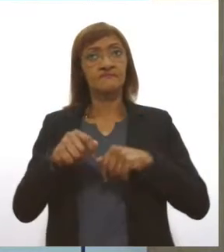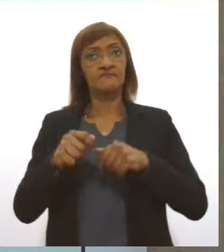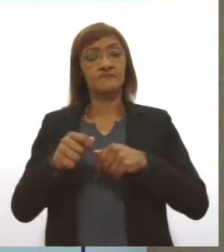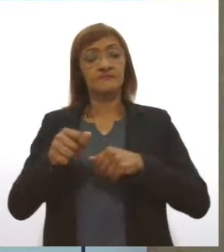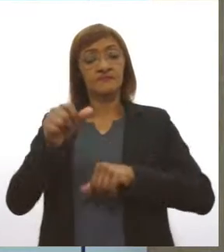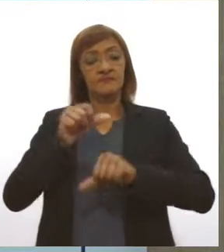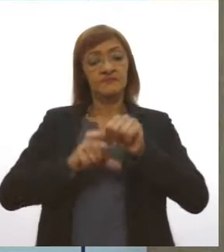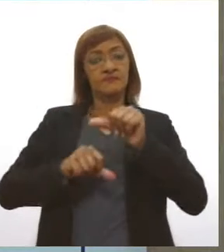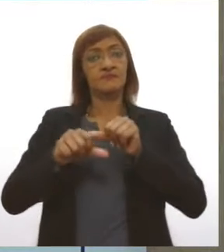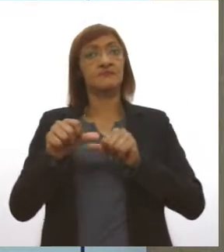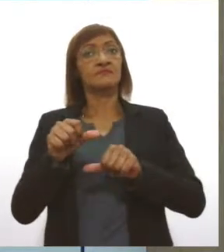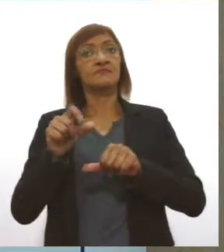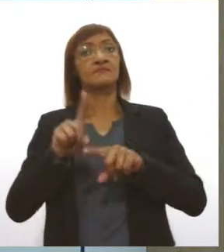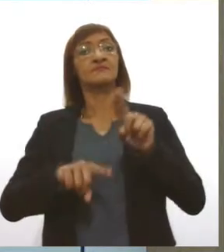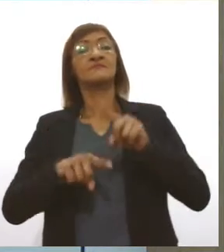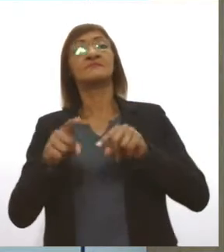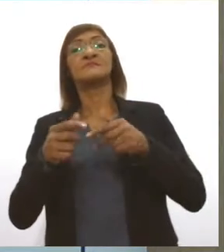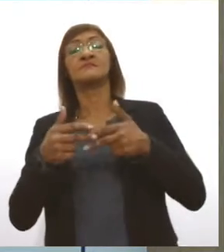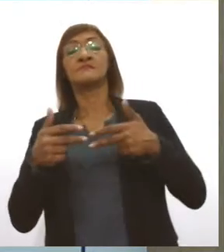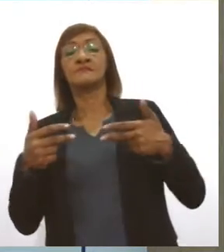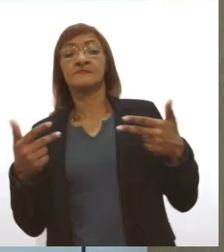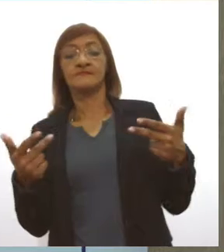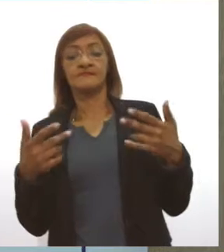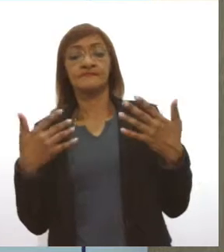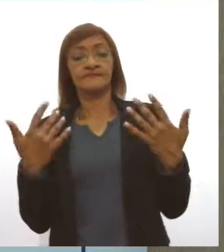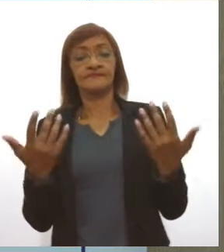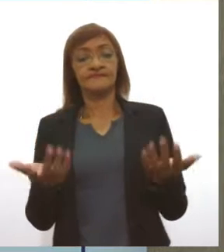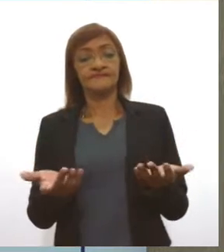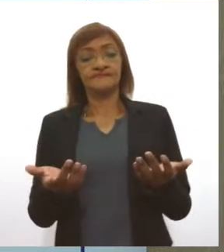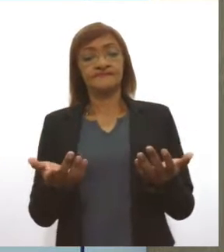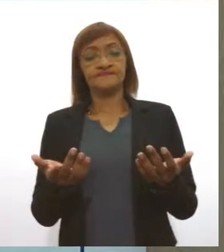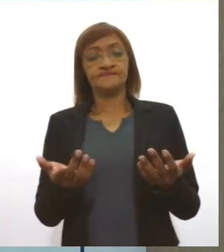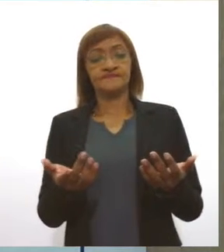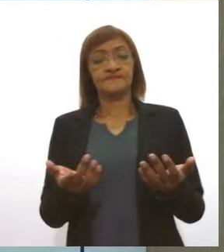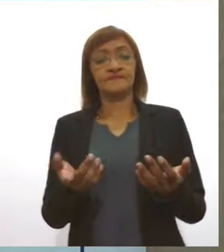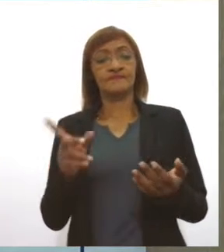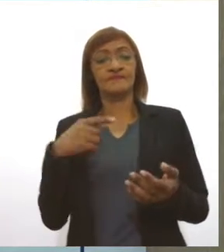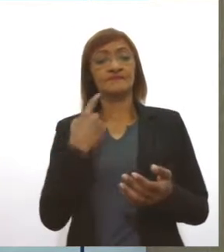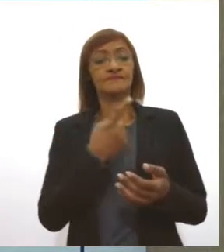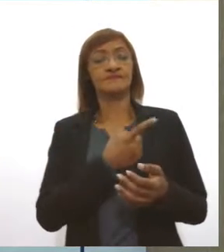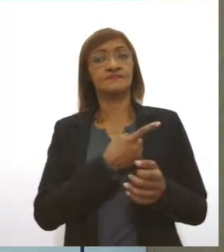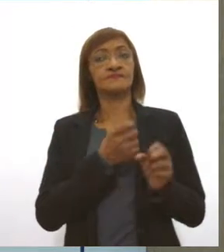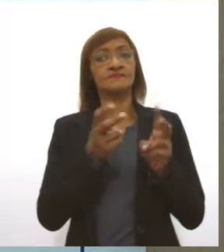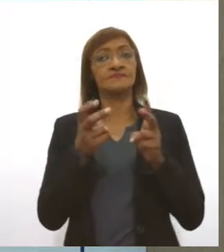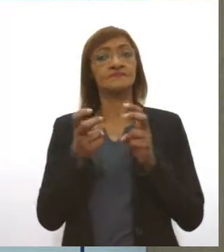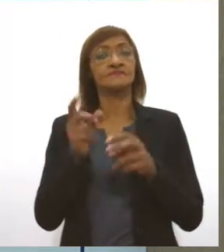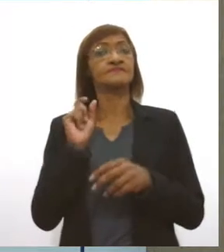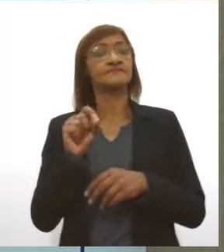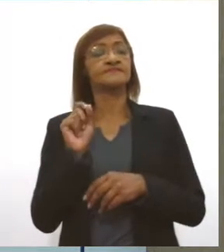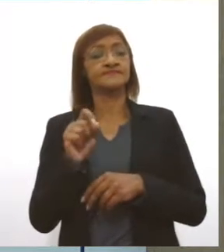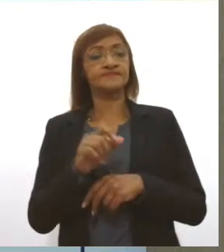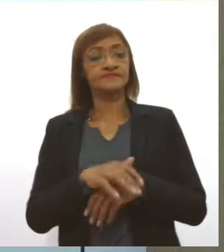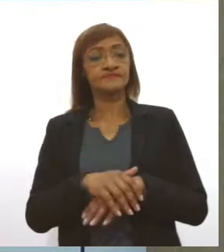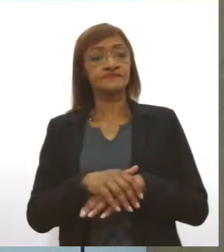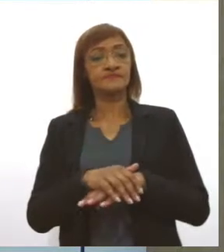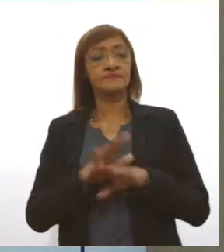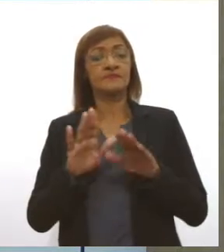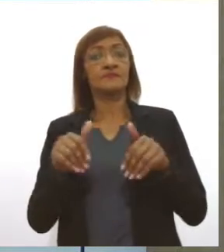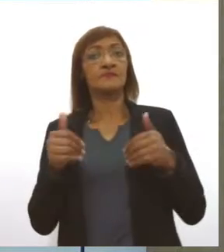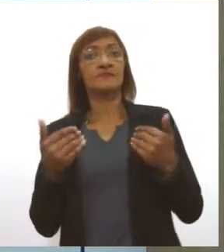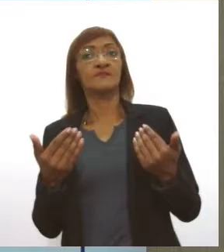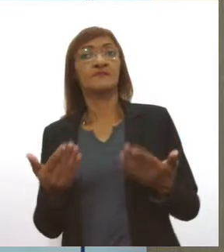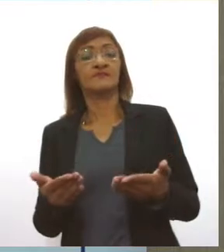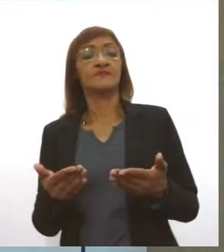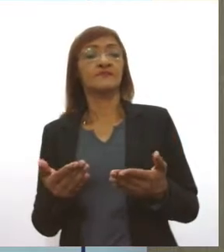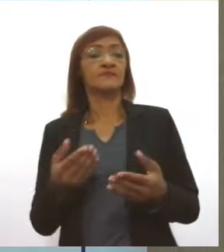se vincula a cumprir aquilo que foi ofertado e aí nós precisamos observar o quê? Qual o prazo que o consumidor terá